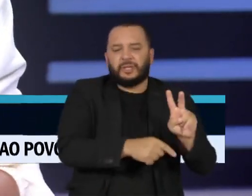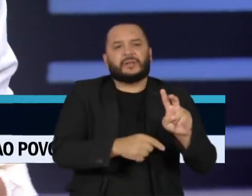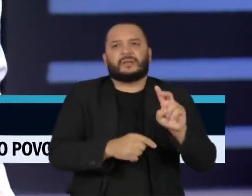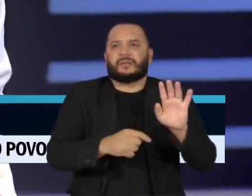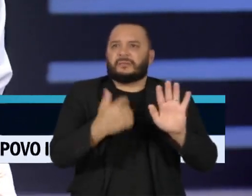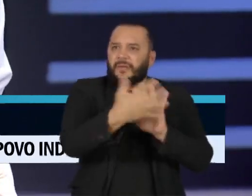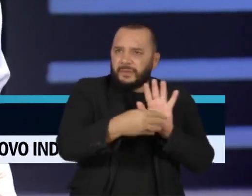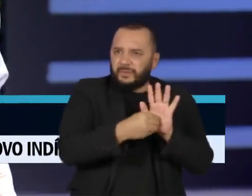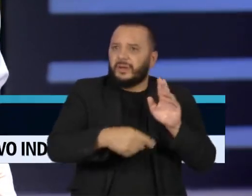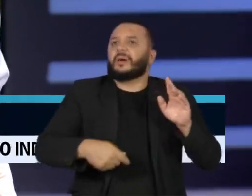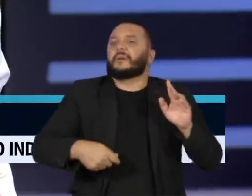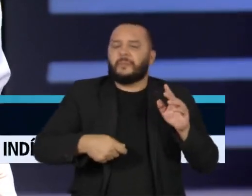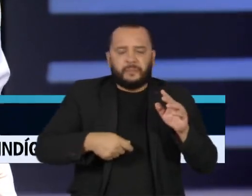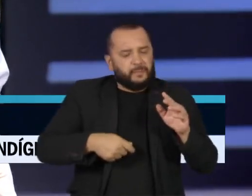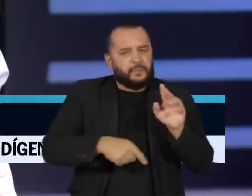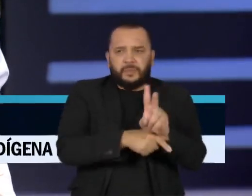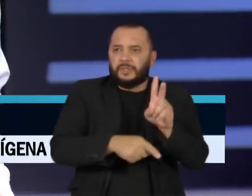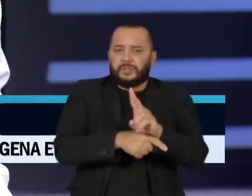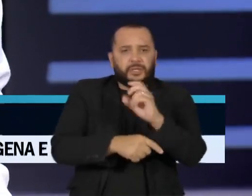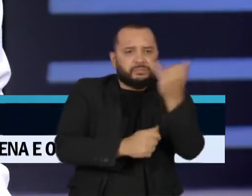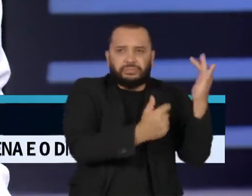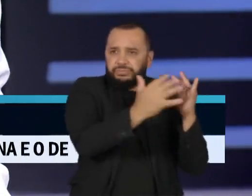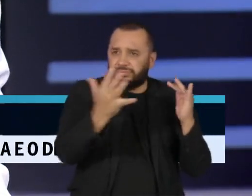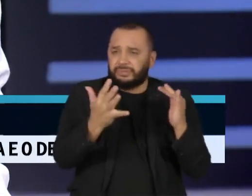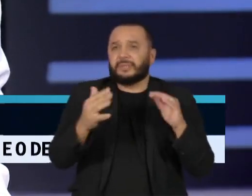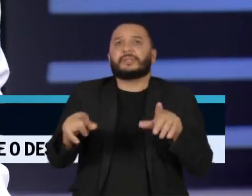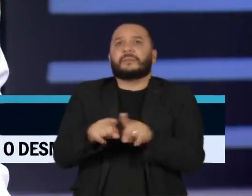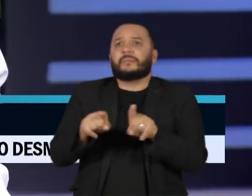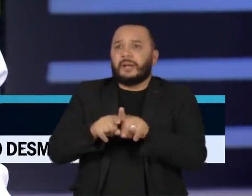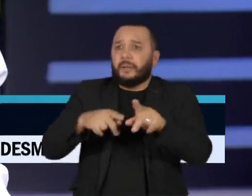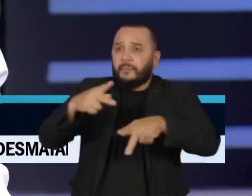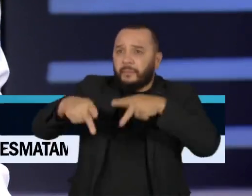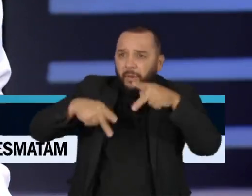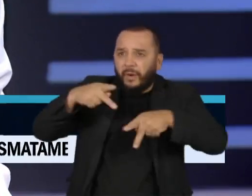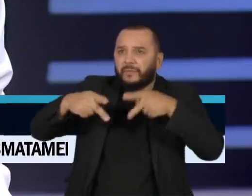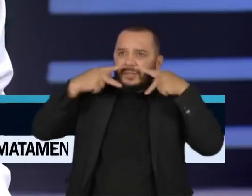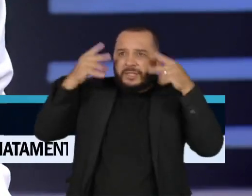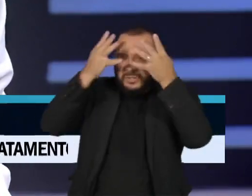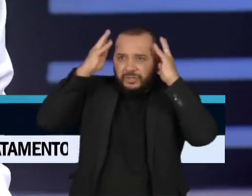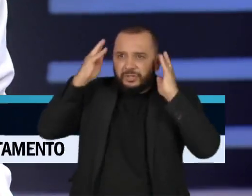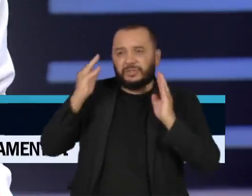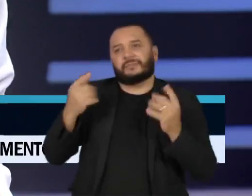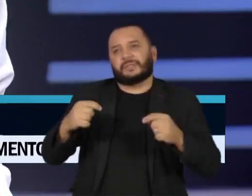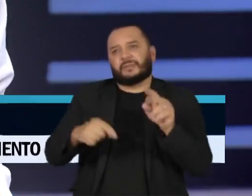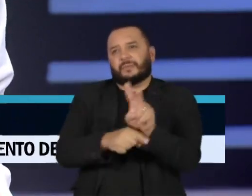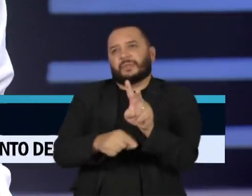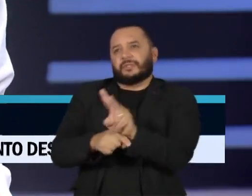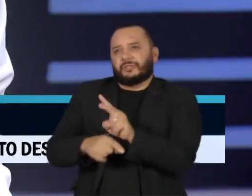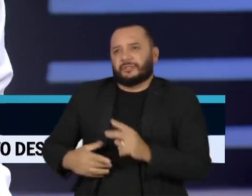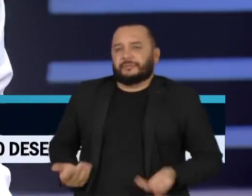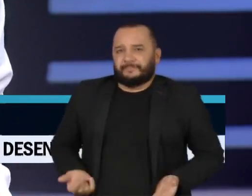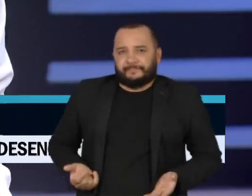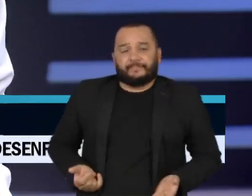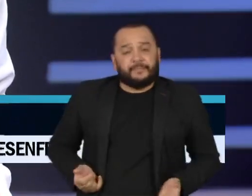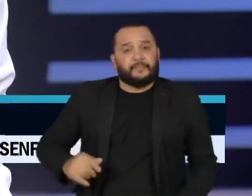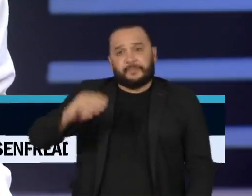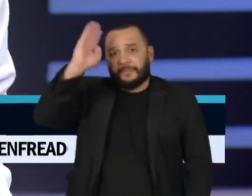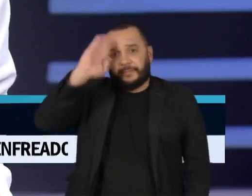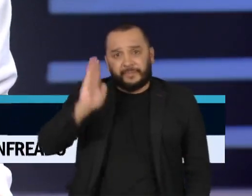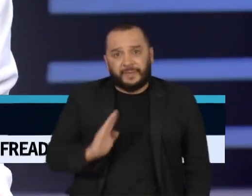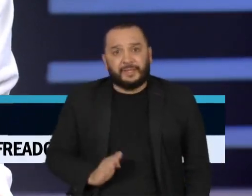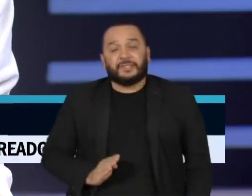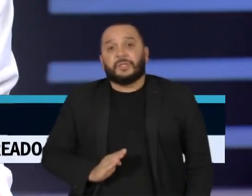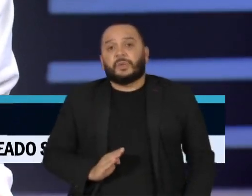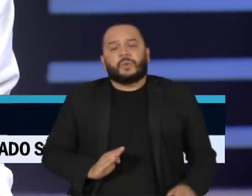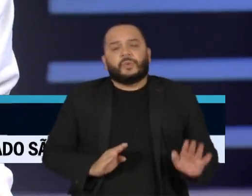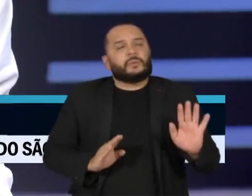internacionalmente se chama povos originários, que são os indígenas. E o Brasil não tem uma política sistemática sobre